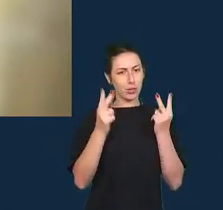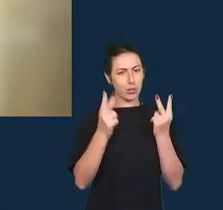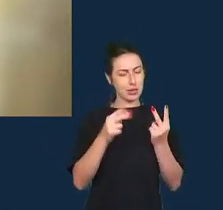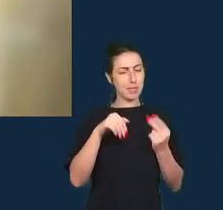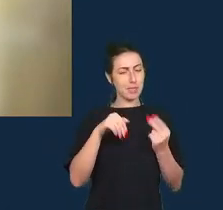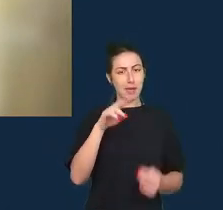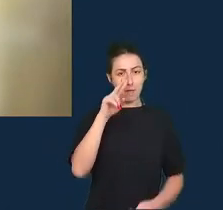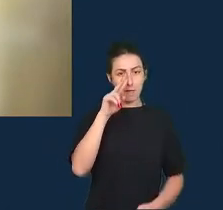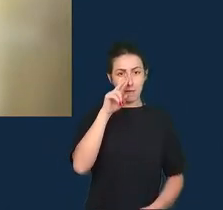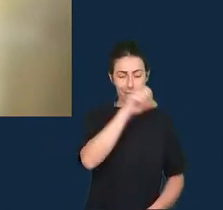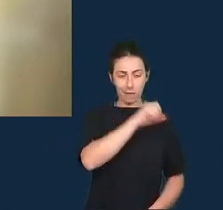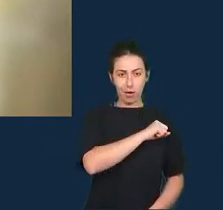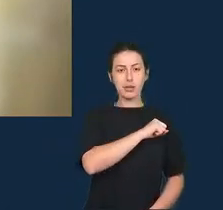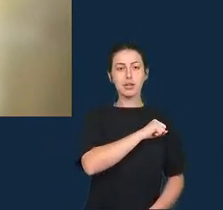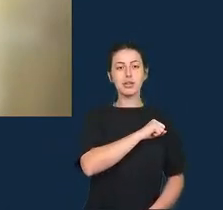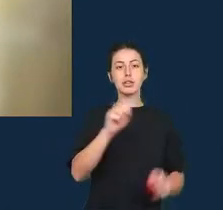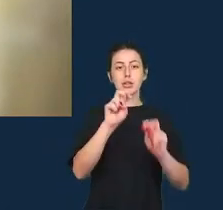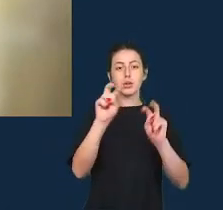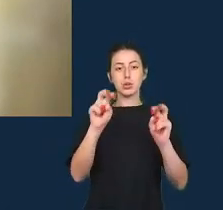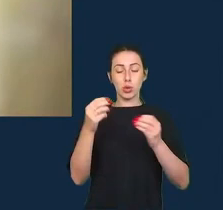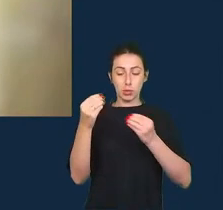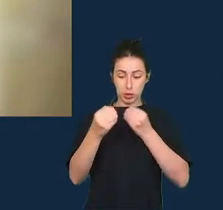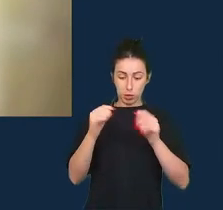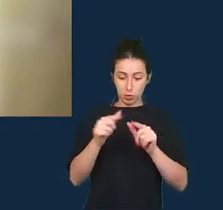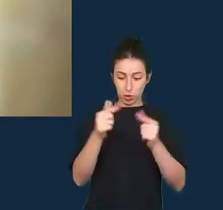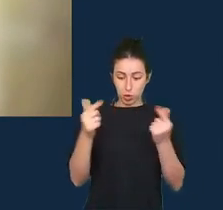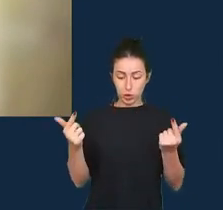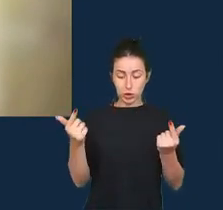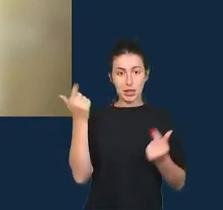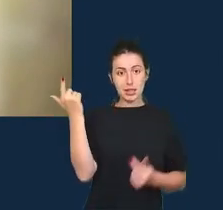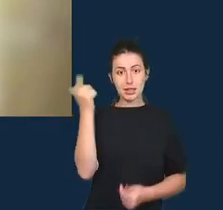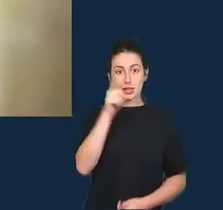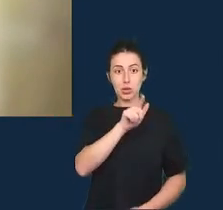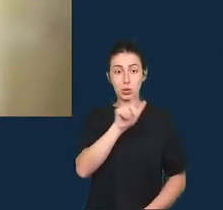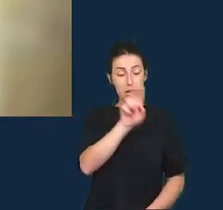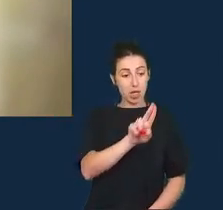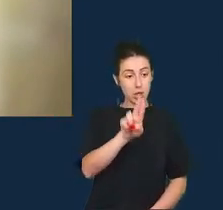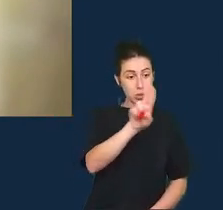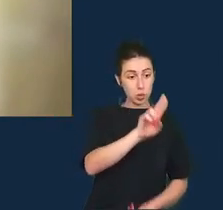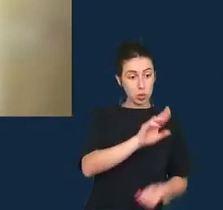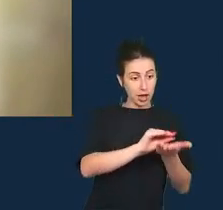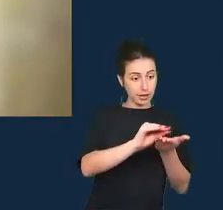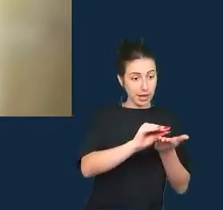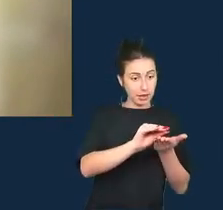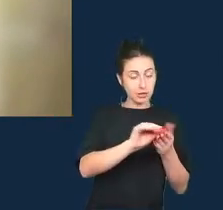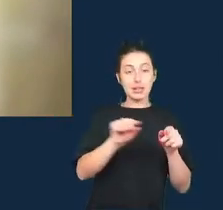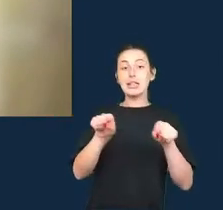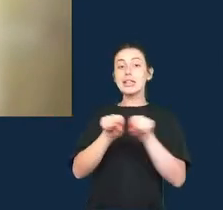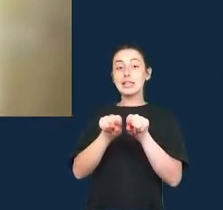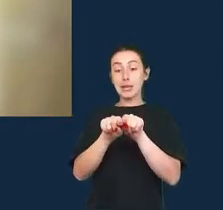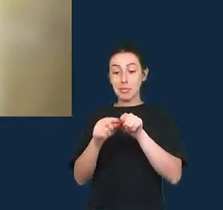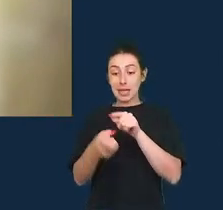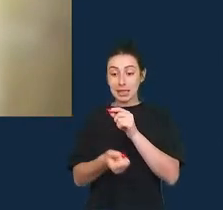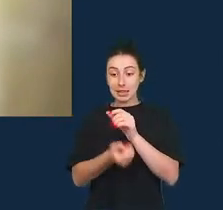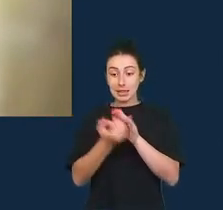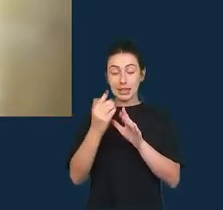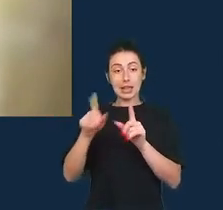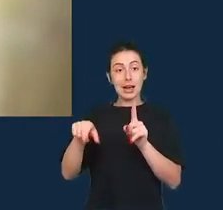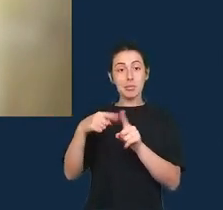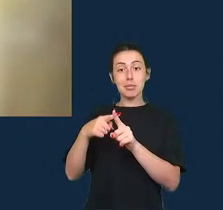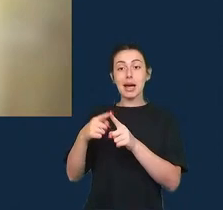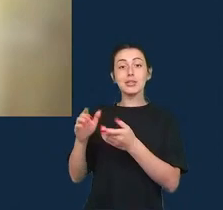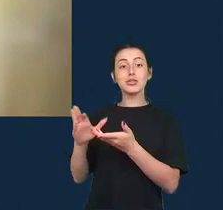crescente sobre a contribuição dos jornalistas de não somente usar dados mas criar e coletar dados eles próprios